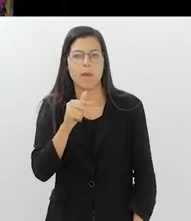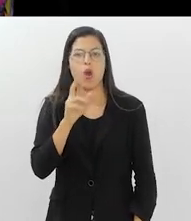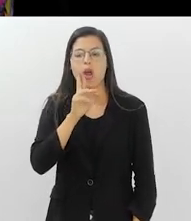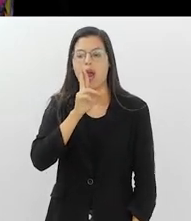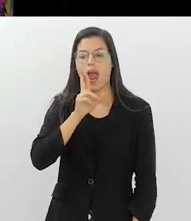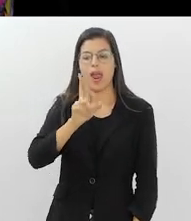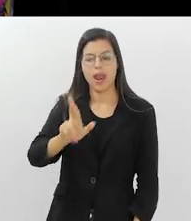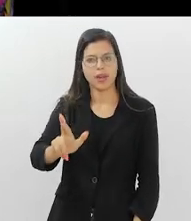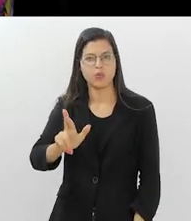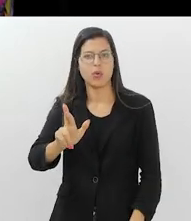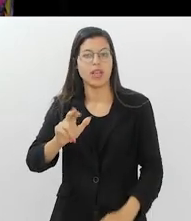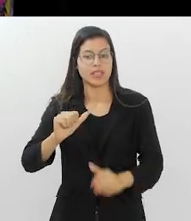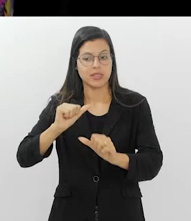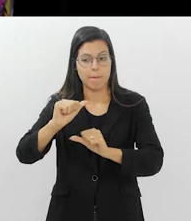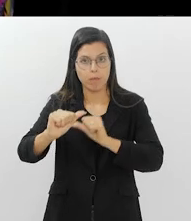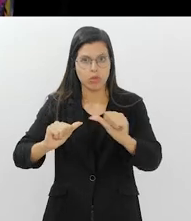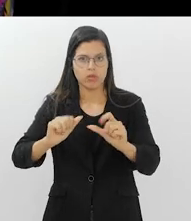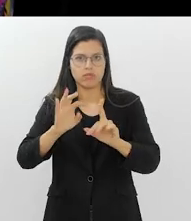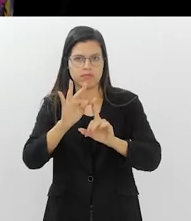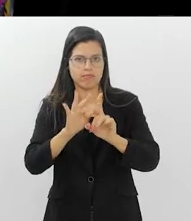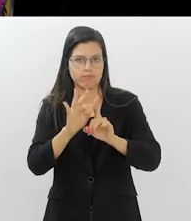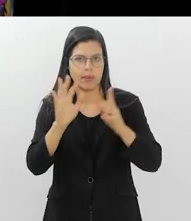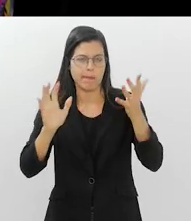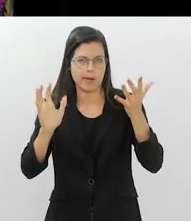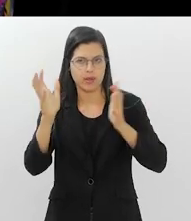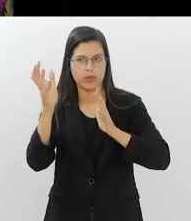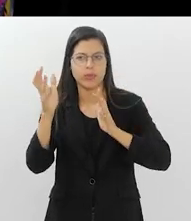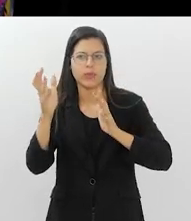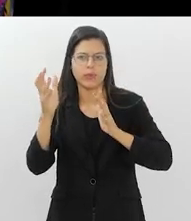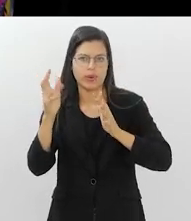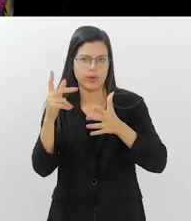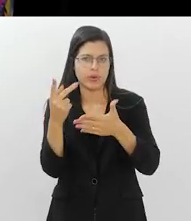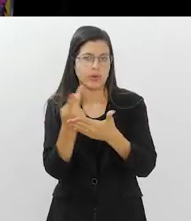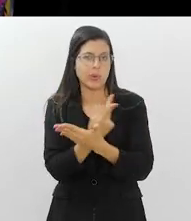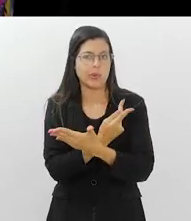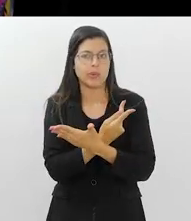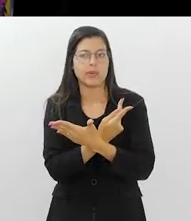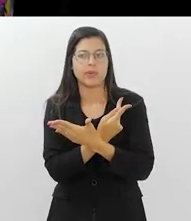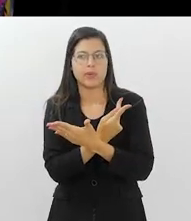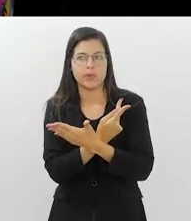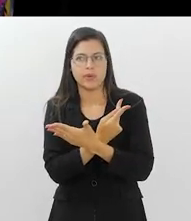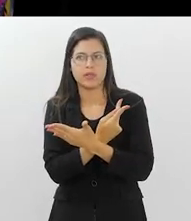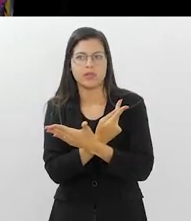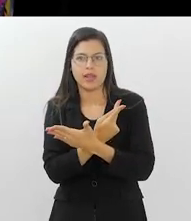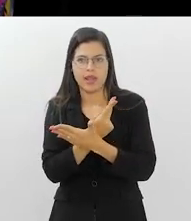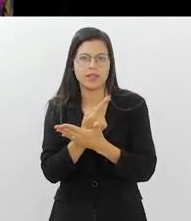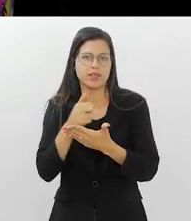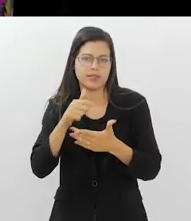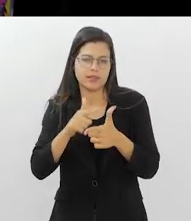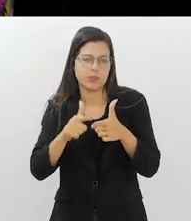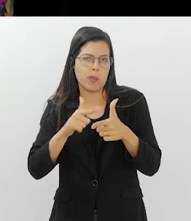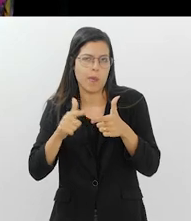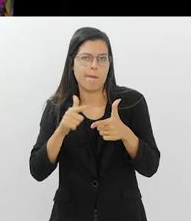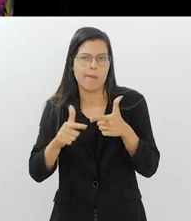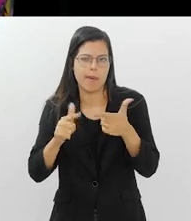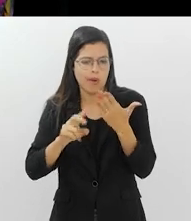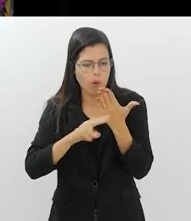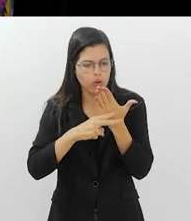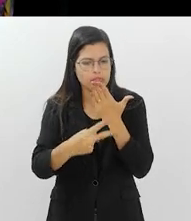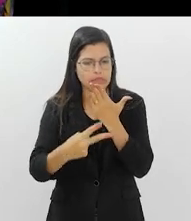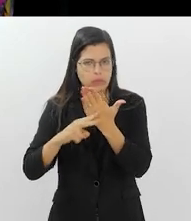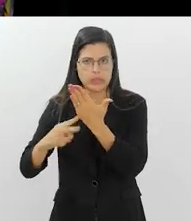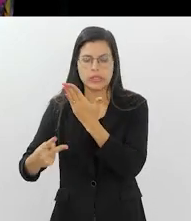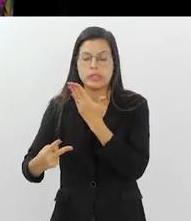bruscas, como as mudanças de temperaturas. E aí é onde acarreta, é efeito dominó, E vão acarretando